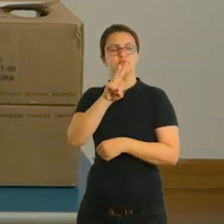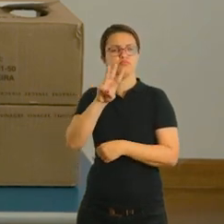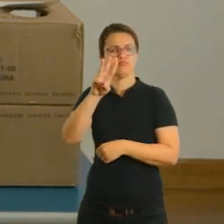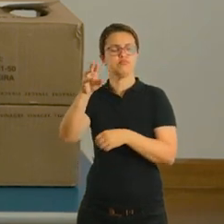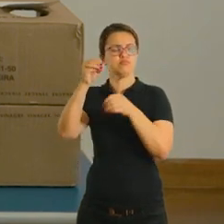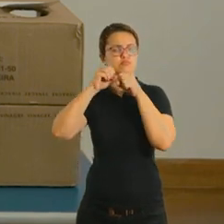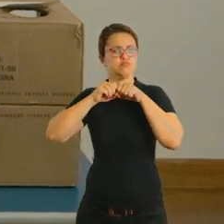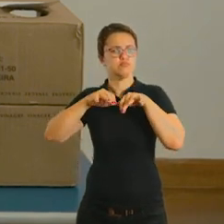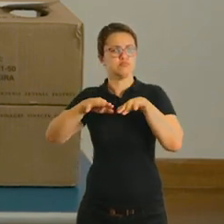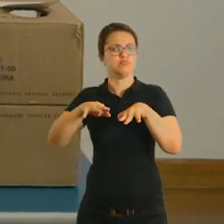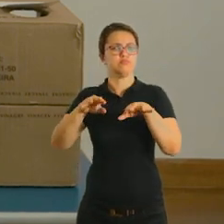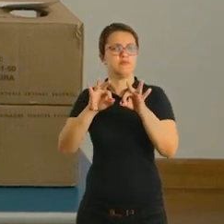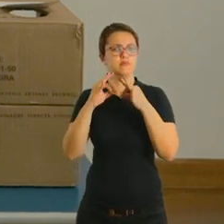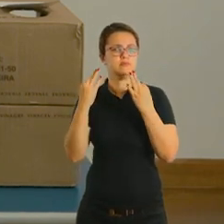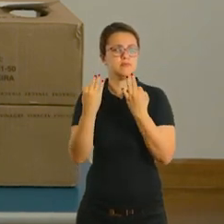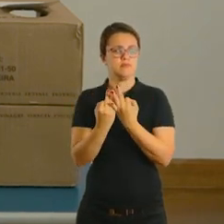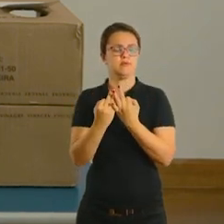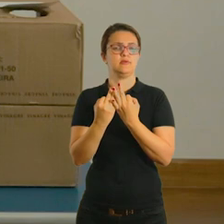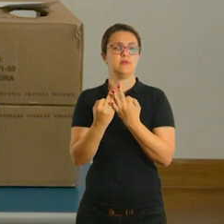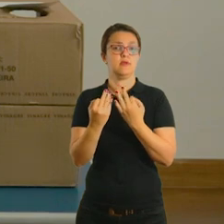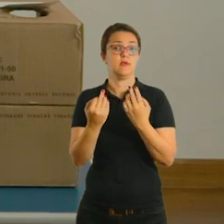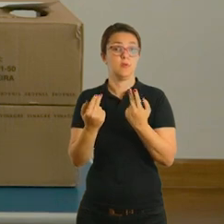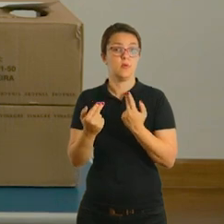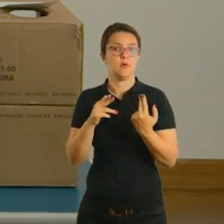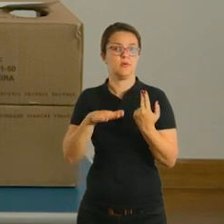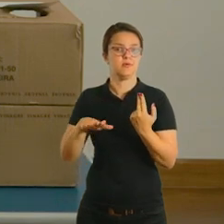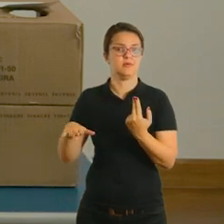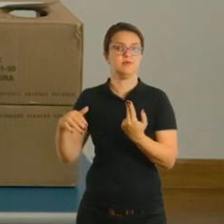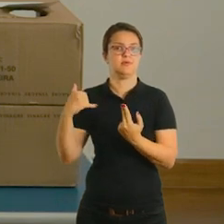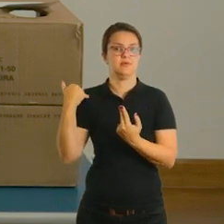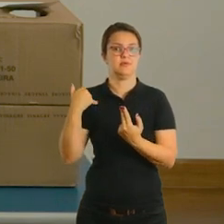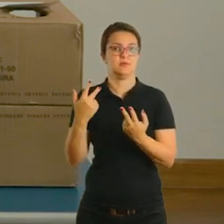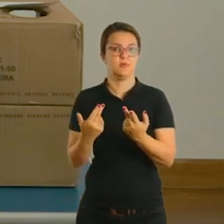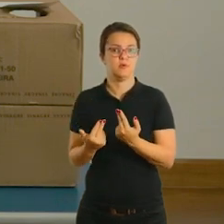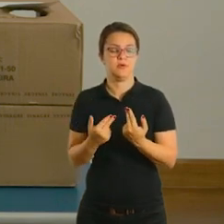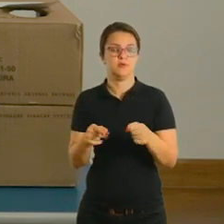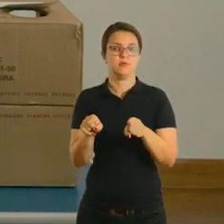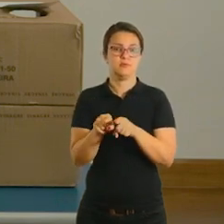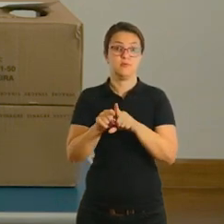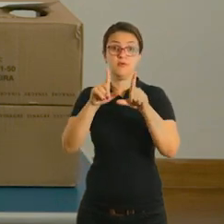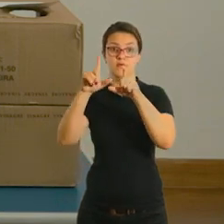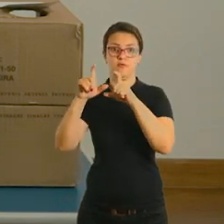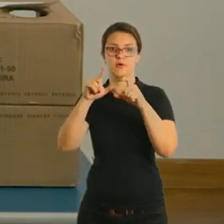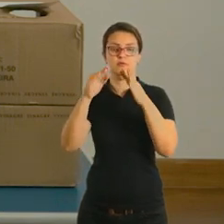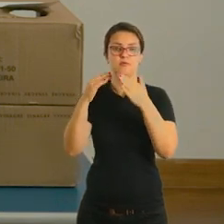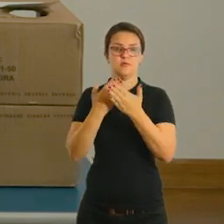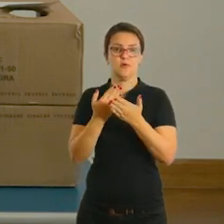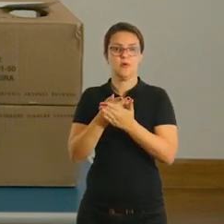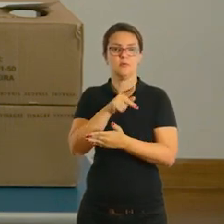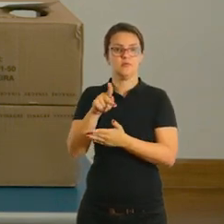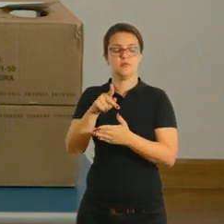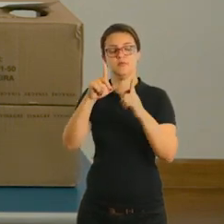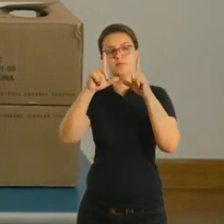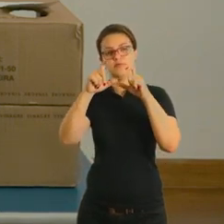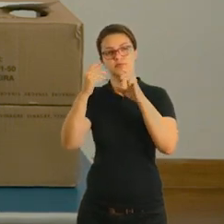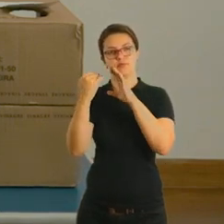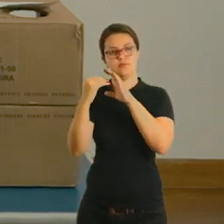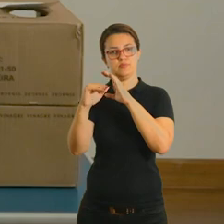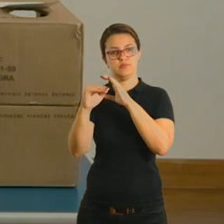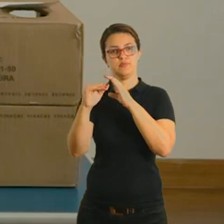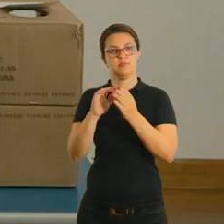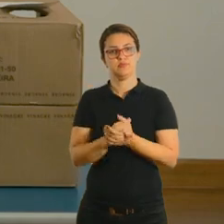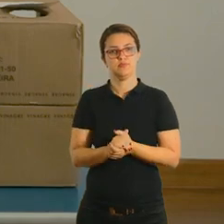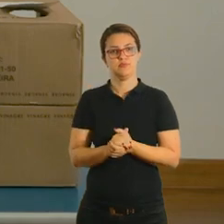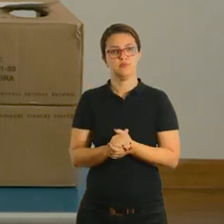vizinhos e pessoas que tenham crianças nessa faixa de idade em casa. E não esqueça de mandar as fotos para as escolas e para as professoras registrarem esse